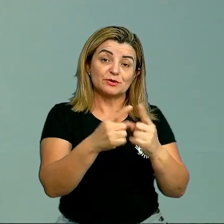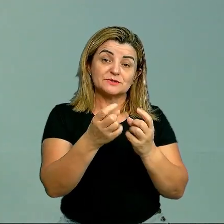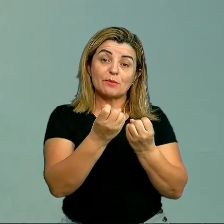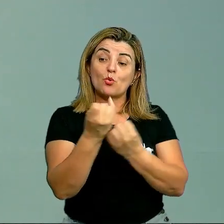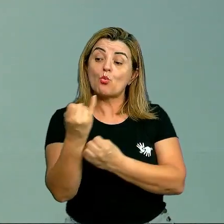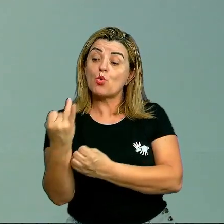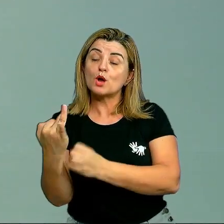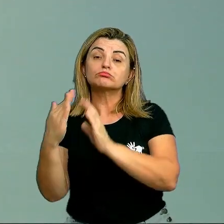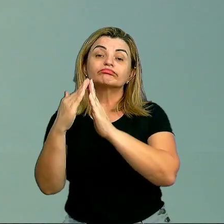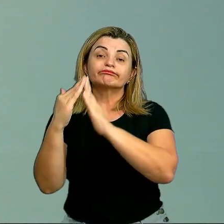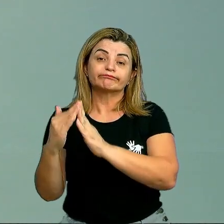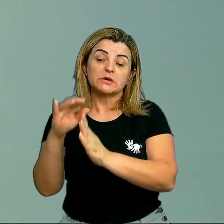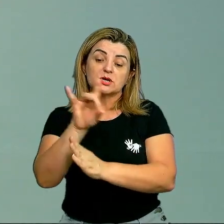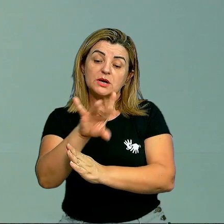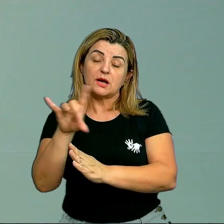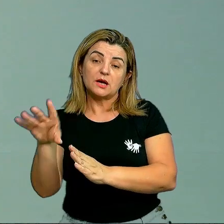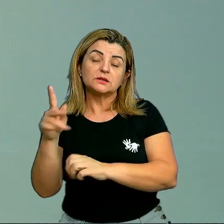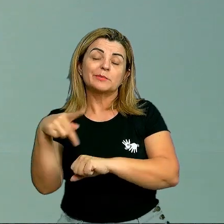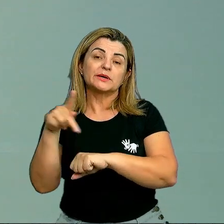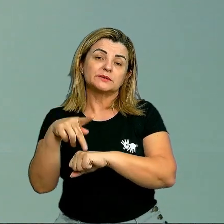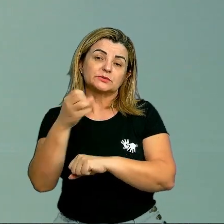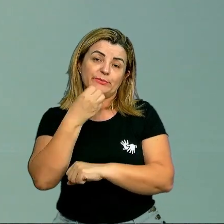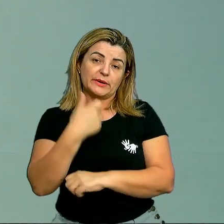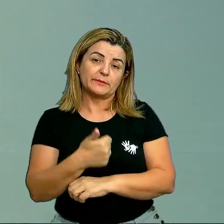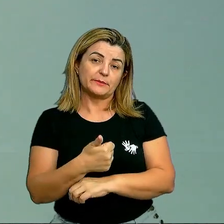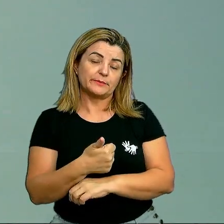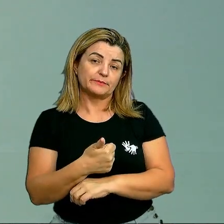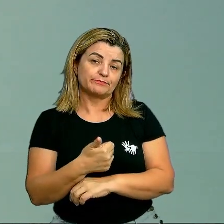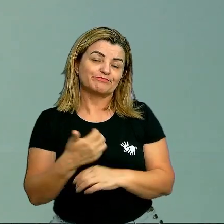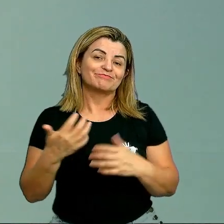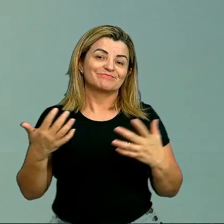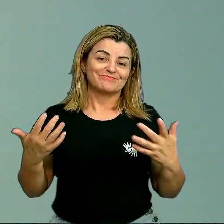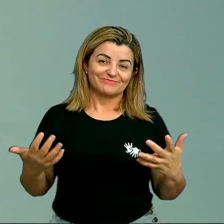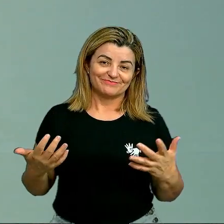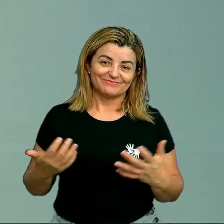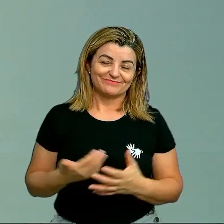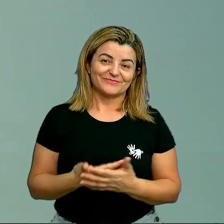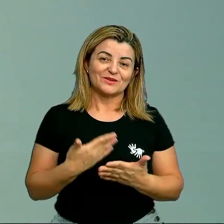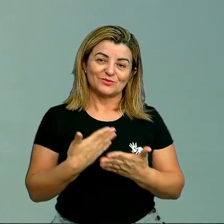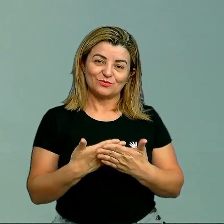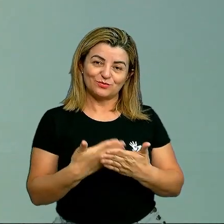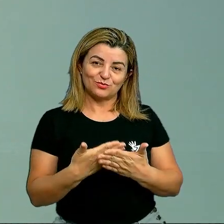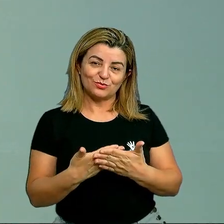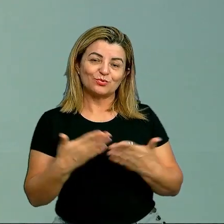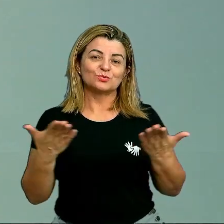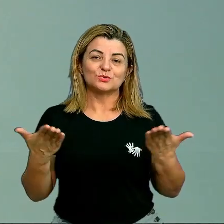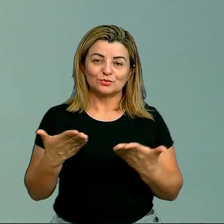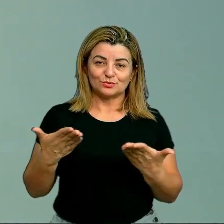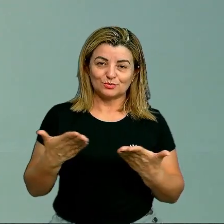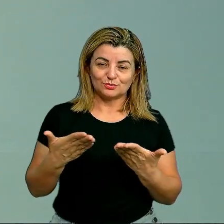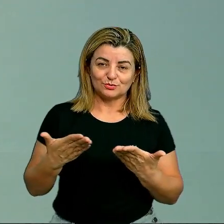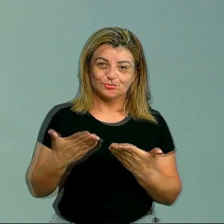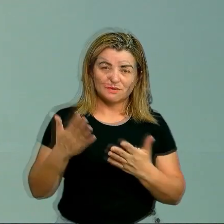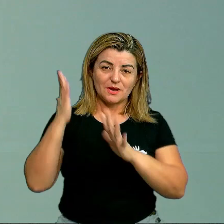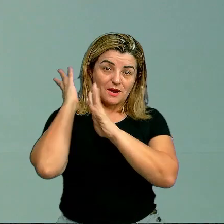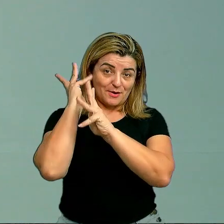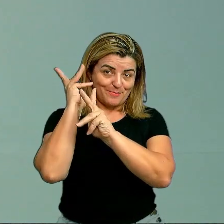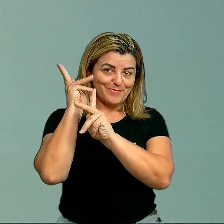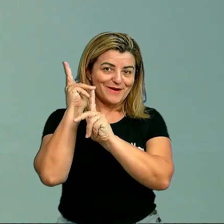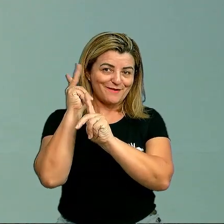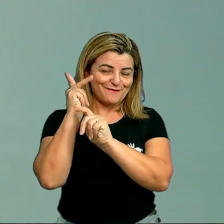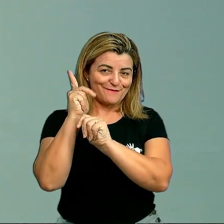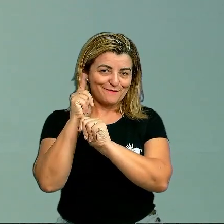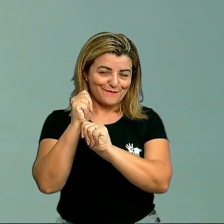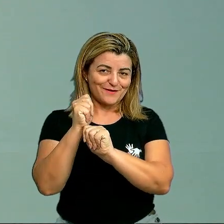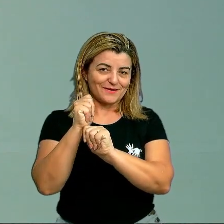de habitantes em cada país. Tudo bem? Pessoal, essa foi a nossa aula de hoje. Para rever essa aula